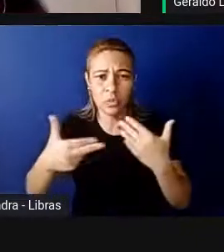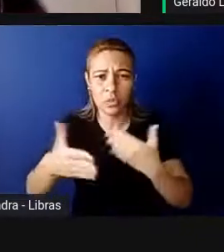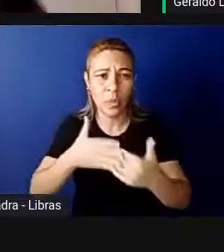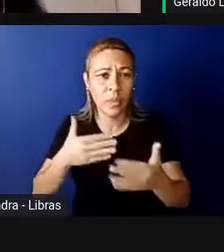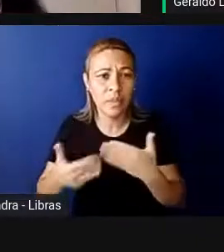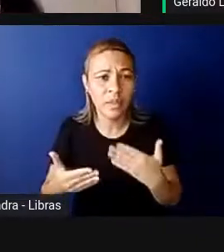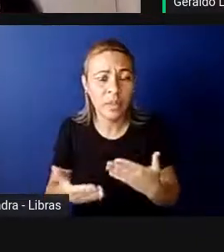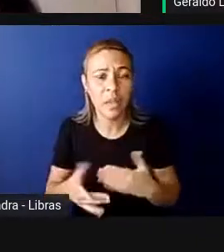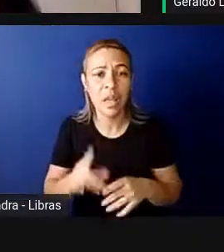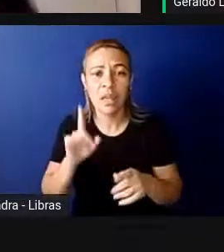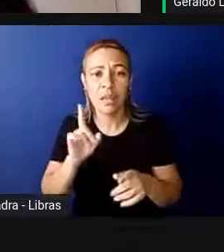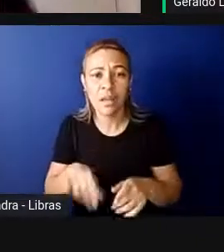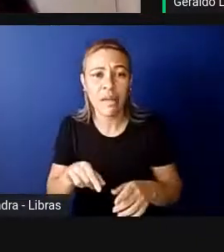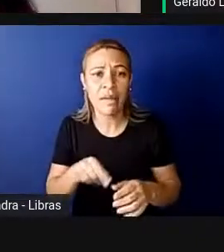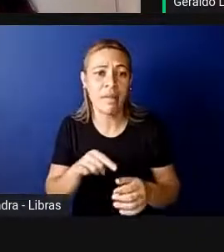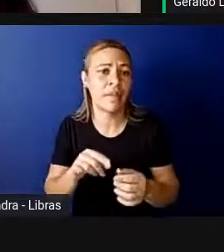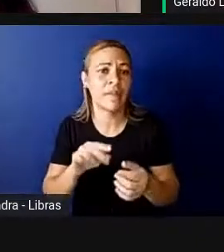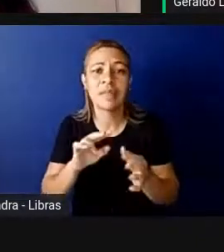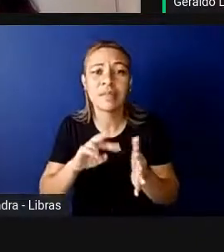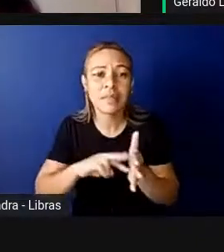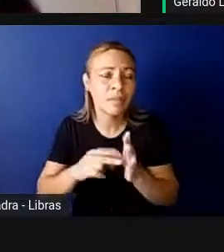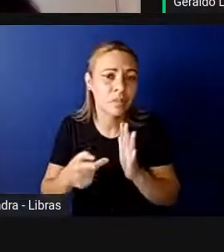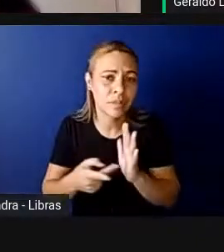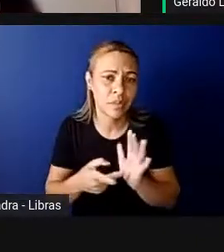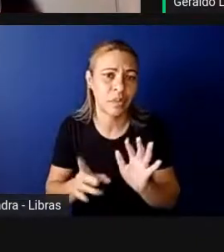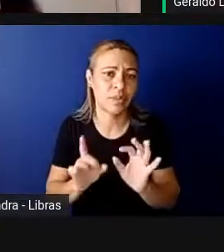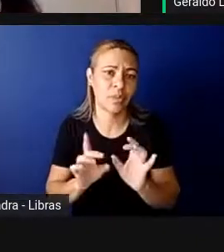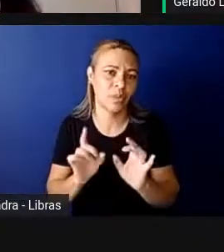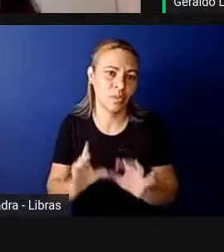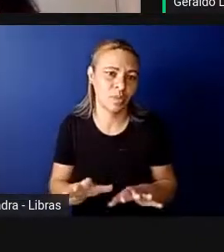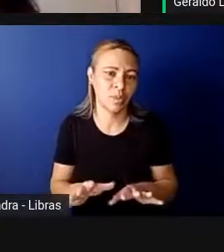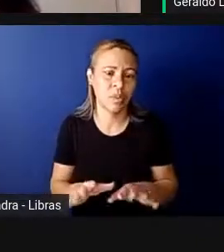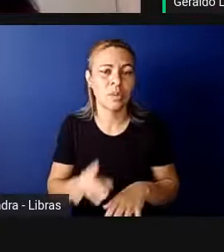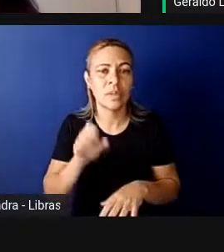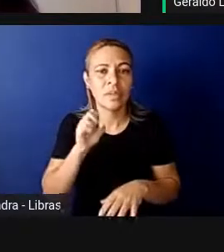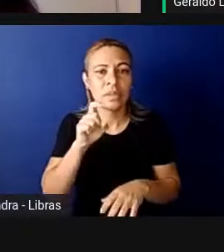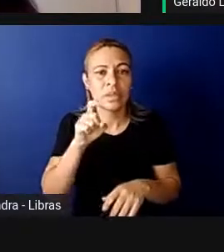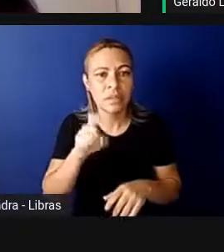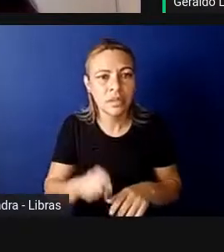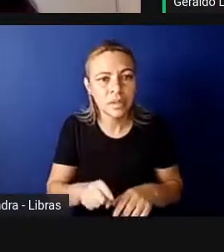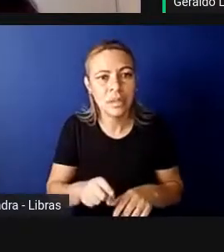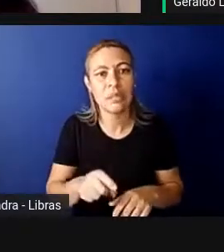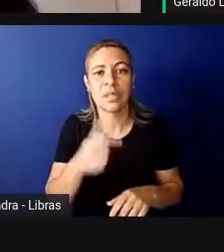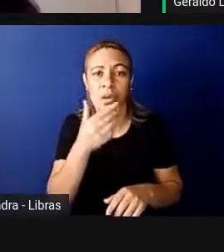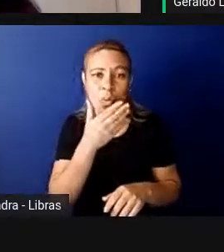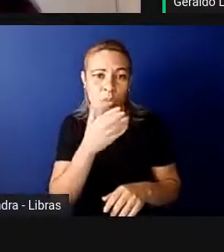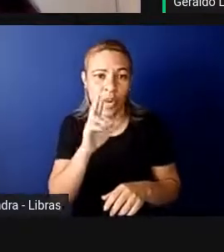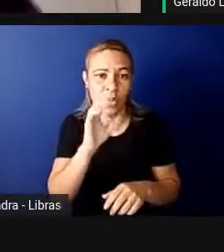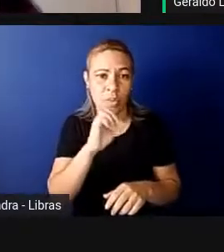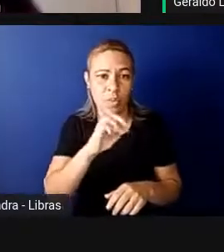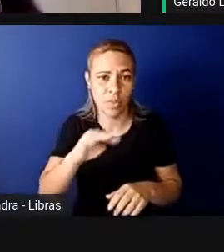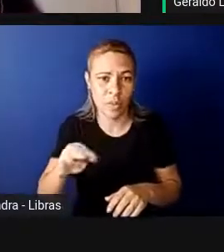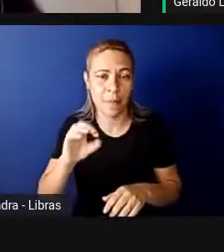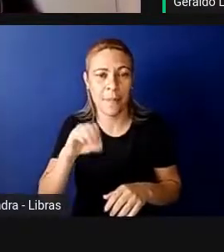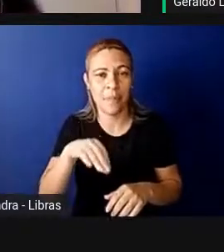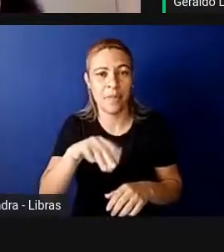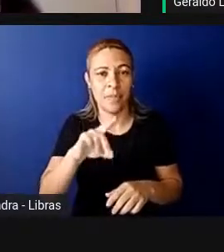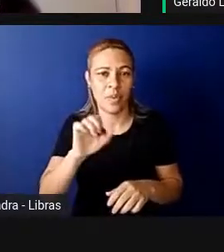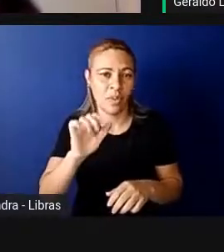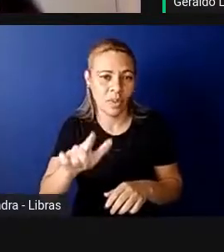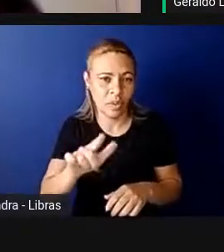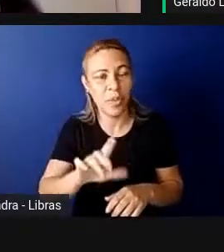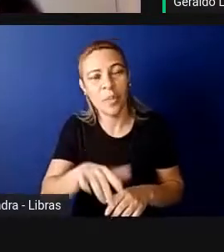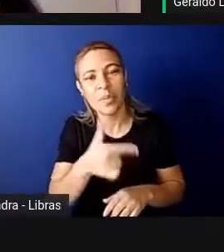um argumento simbólico que a gente fala, ser um role model, que o que a gente chama em inglês para outras mulheres e